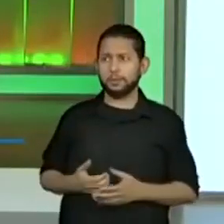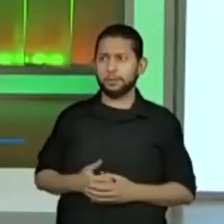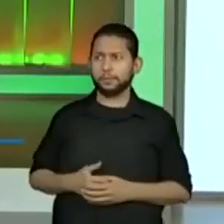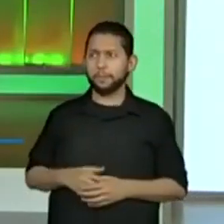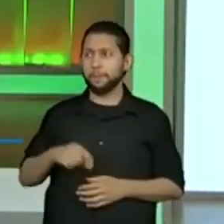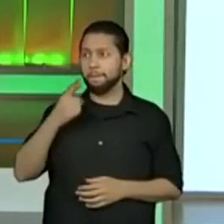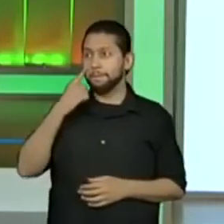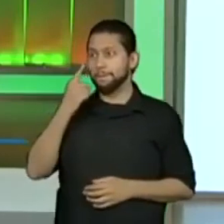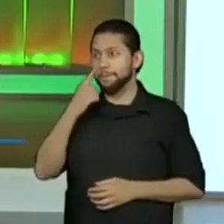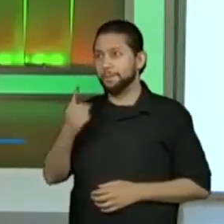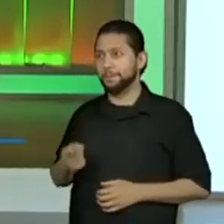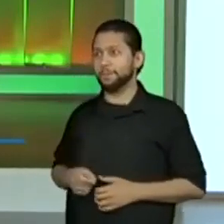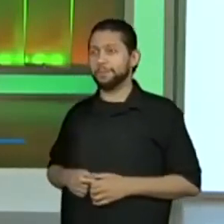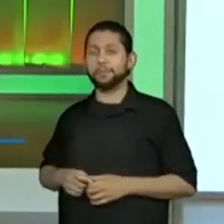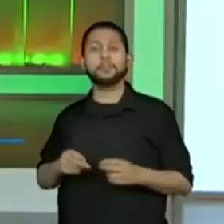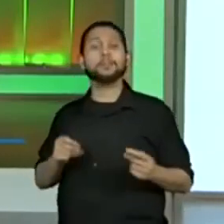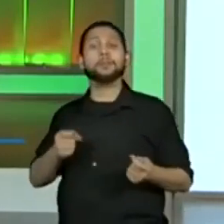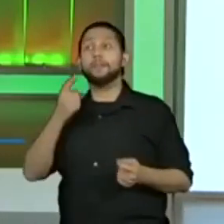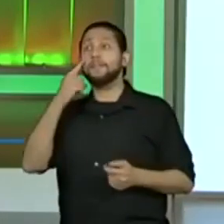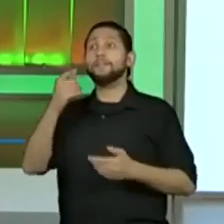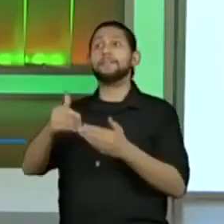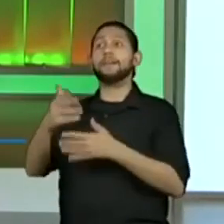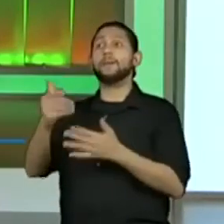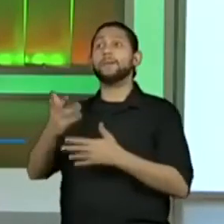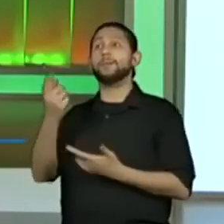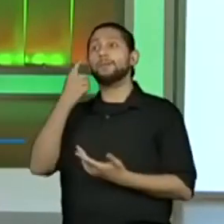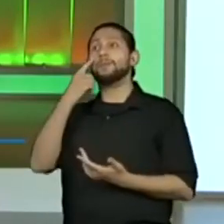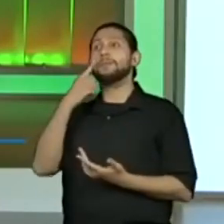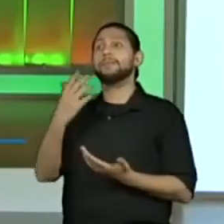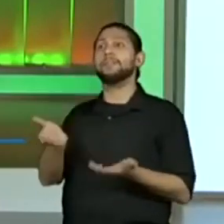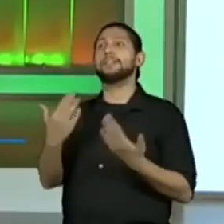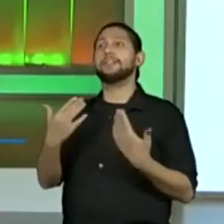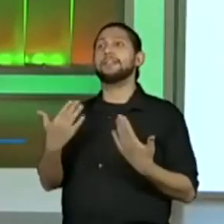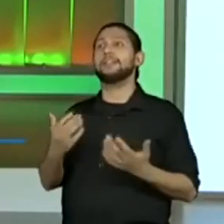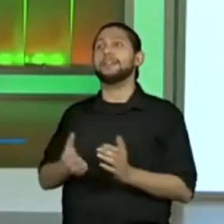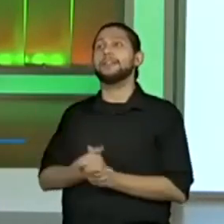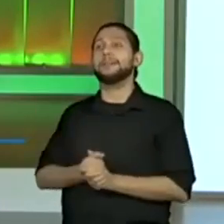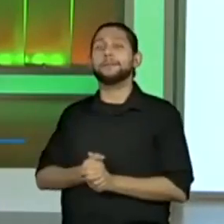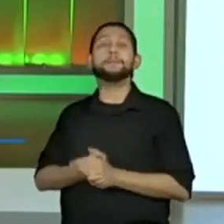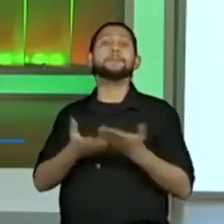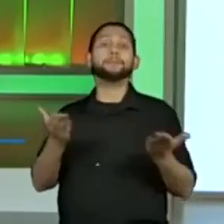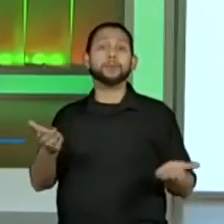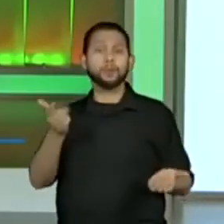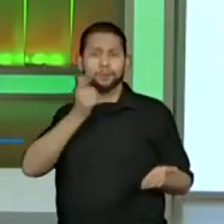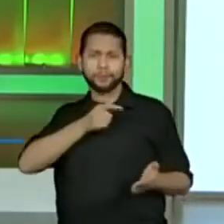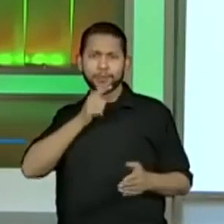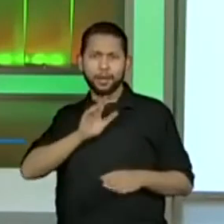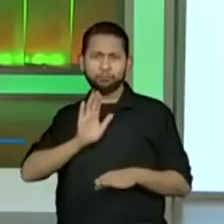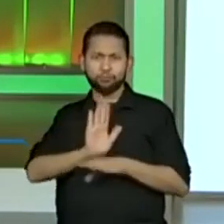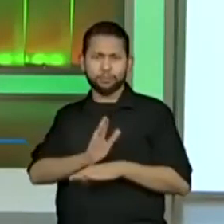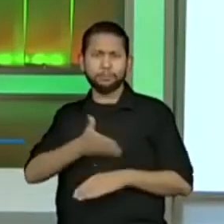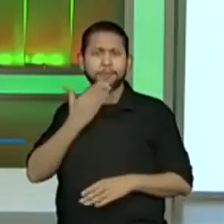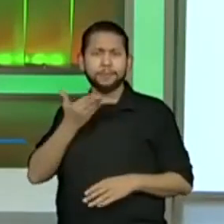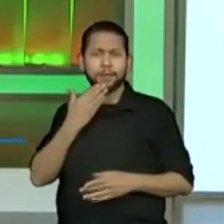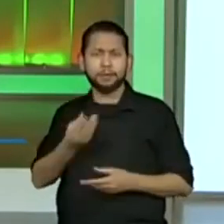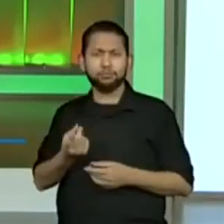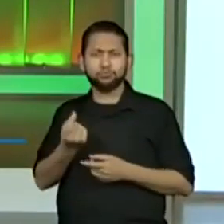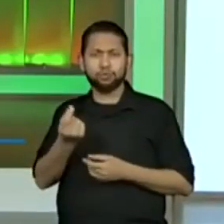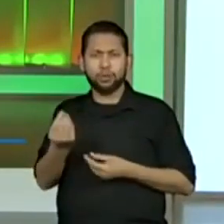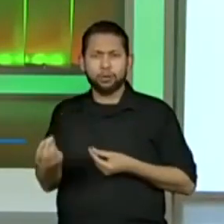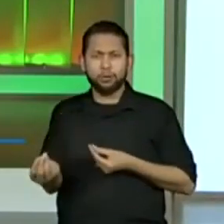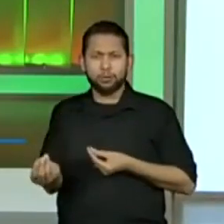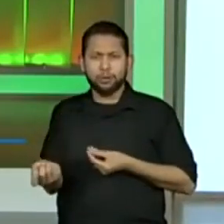Se tem aluno, me manda a resposta. Vamos lá. Como será que o avô poderia facilitar esse troco? Hum?